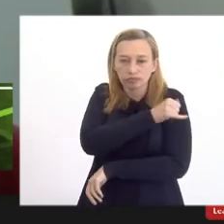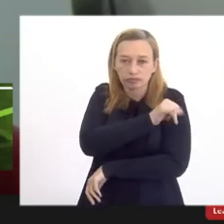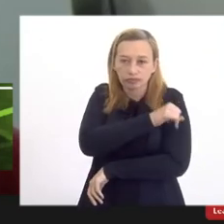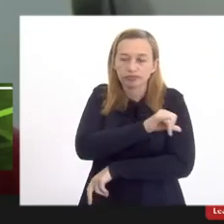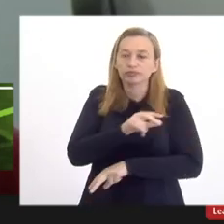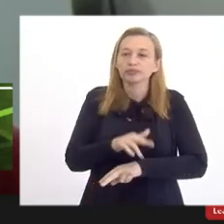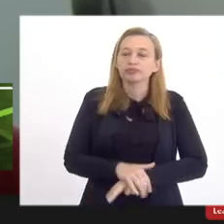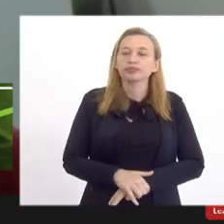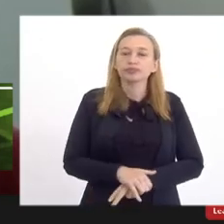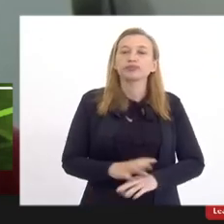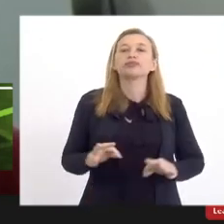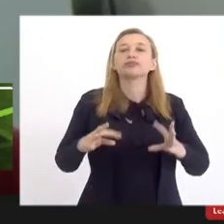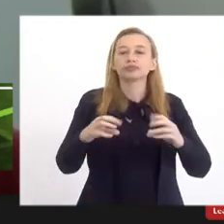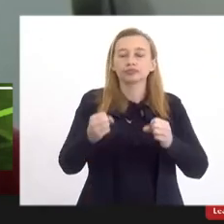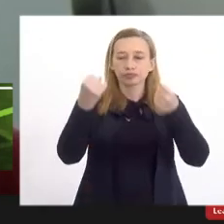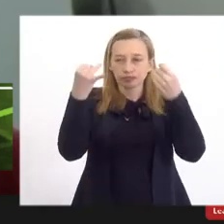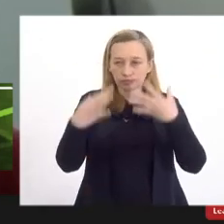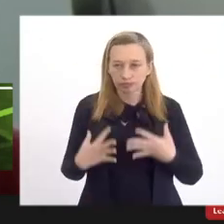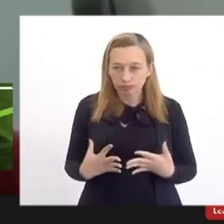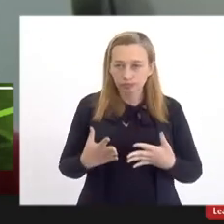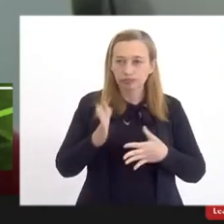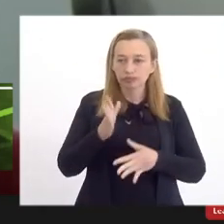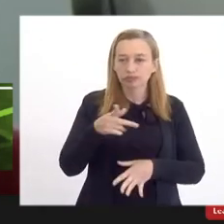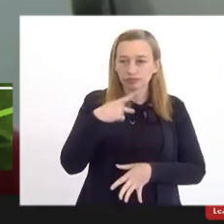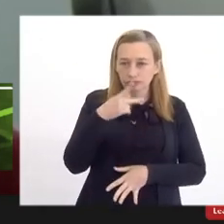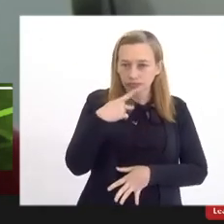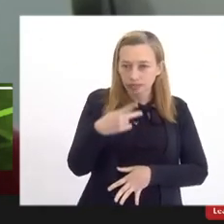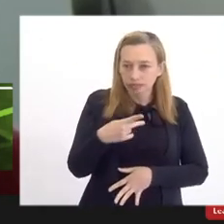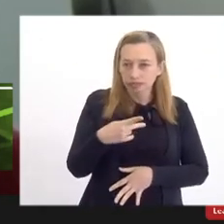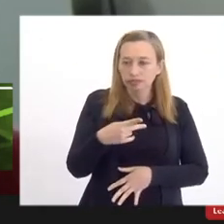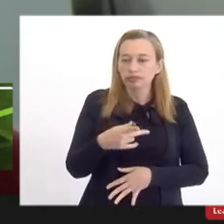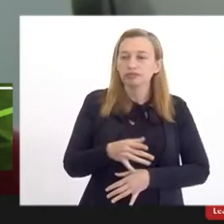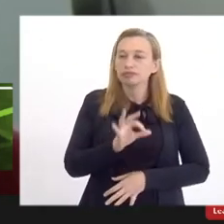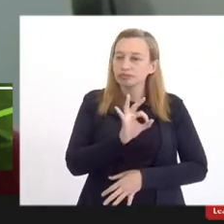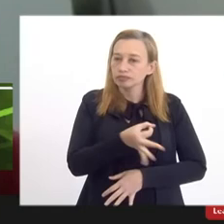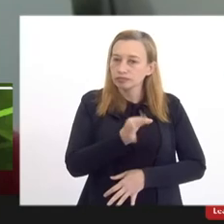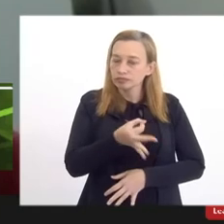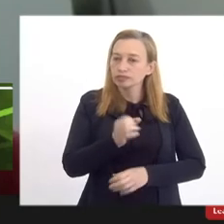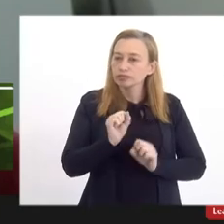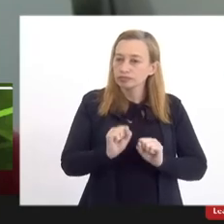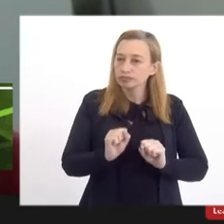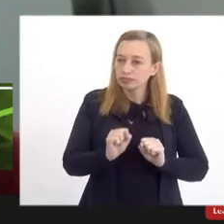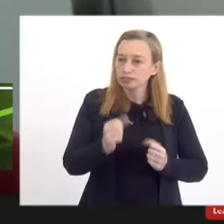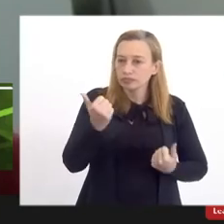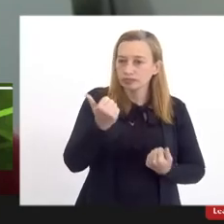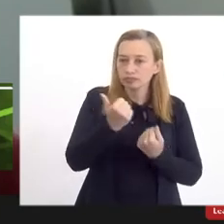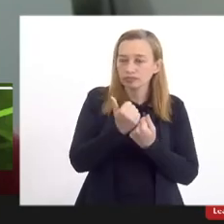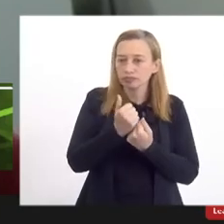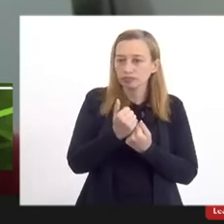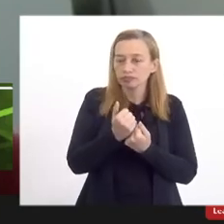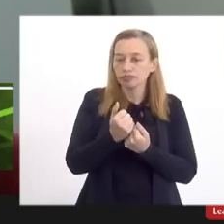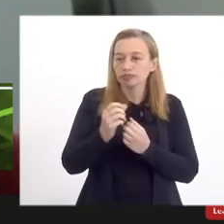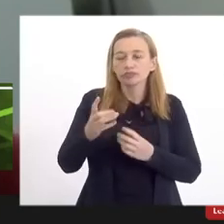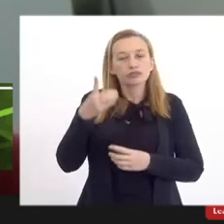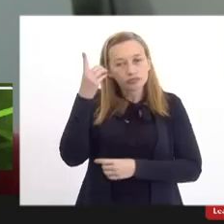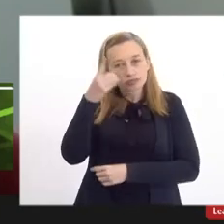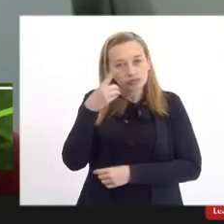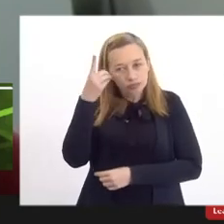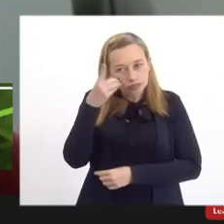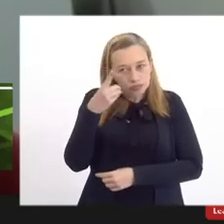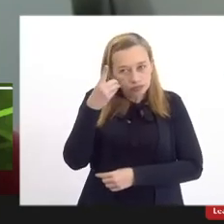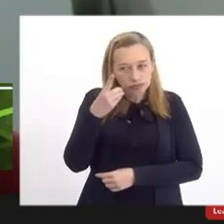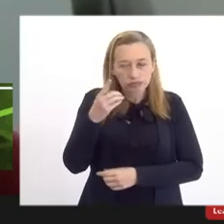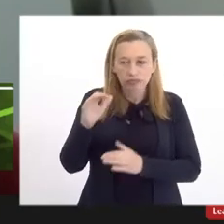Considerando todo o esclarecimento agora manifestado, estamos certos de poder contar com o apoio dos excelentíssimos deputados